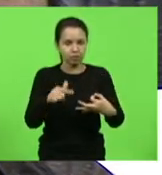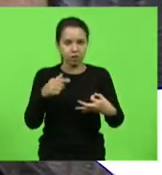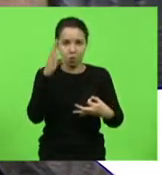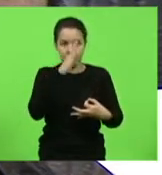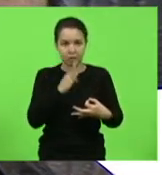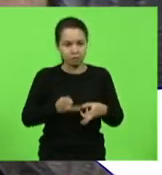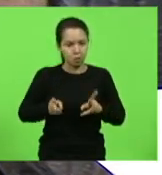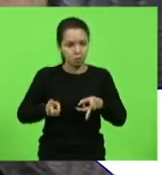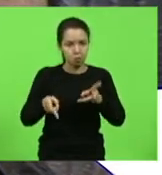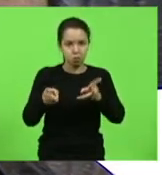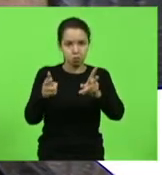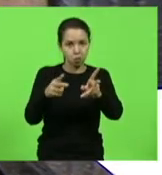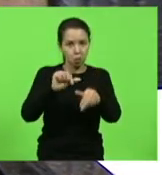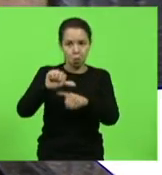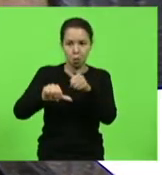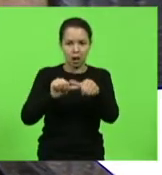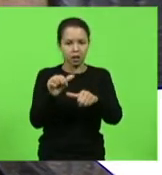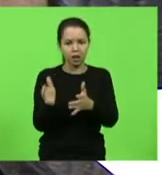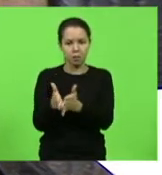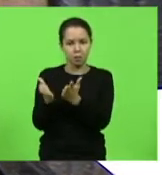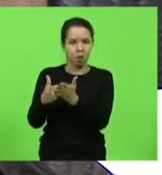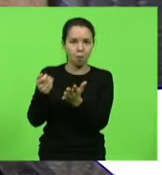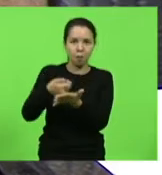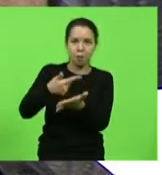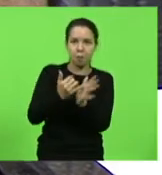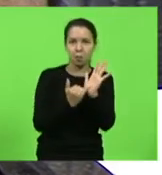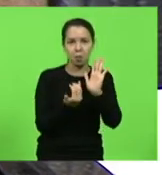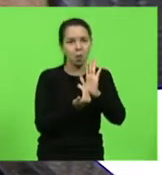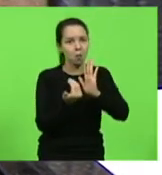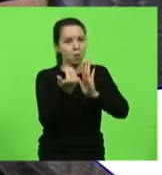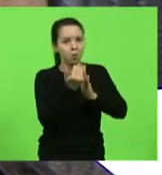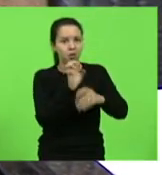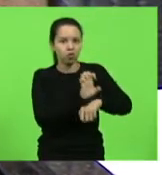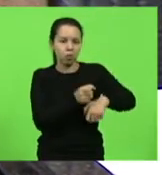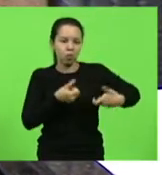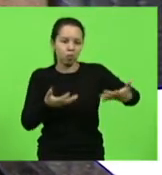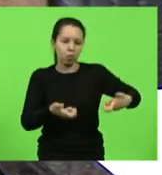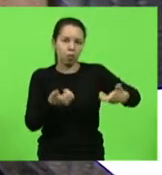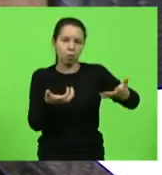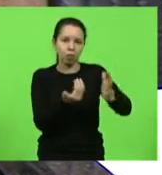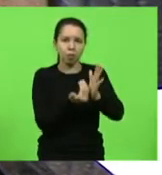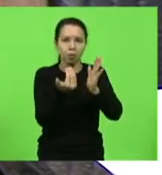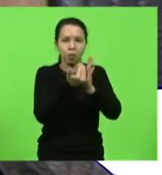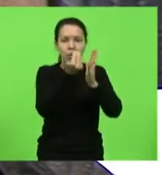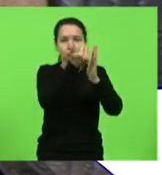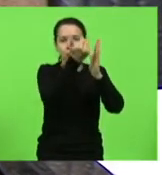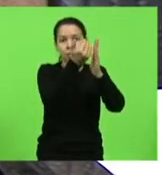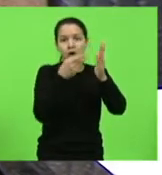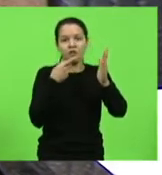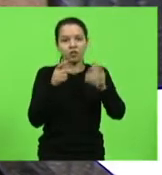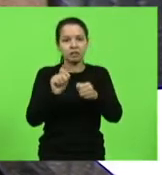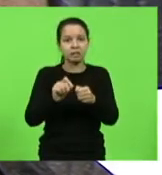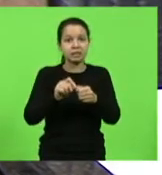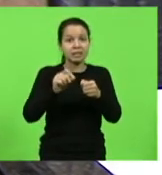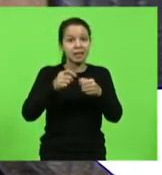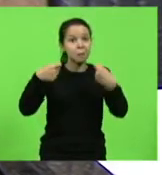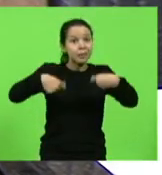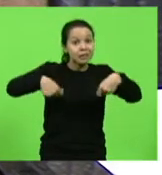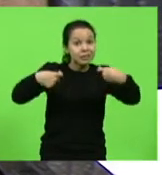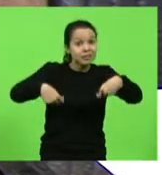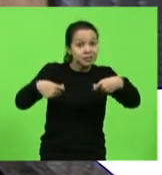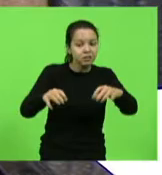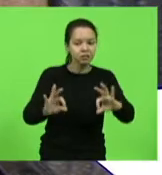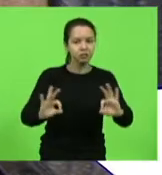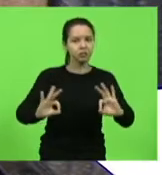ninguém muda nada, o pobre pagando mais impostos, o Estado gastando cada vez mais, e ninguém tem coragem de fazer aquilo que é necessário.